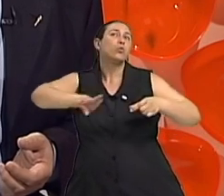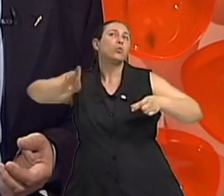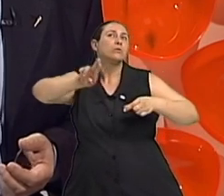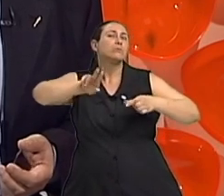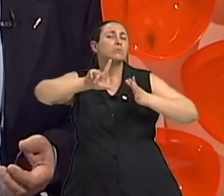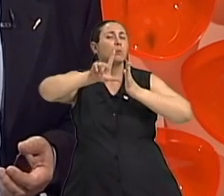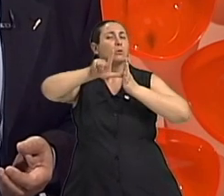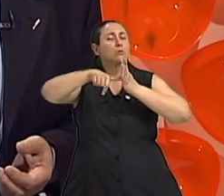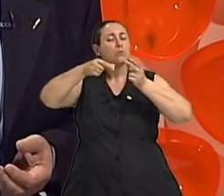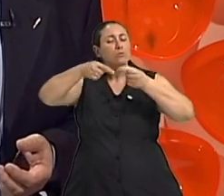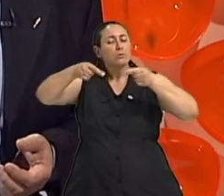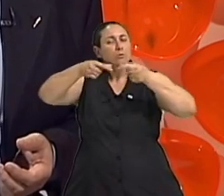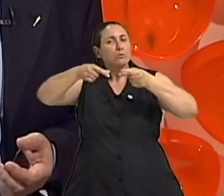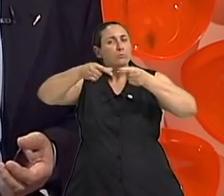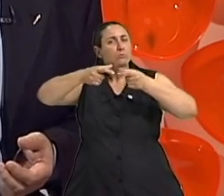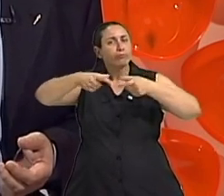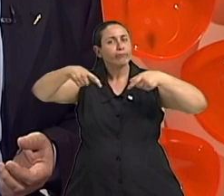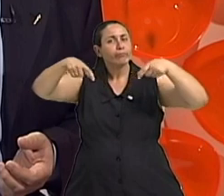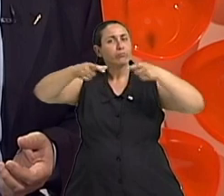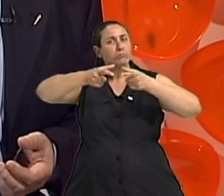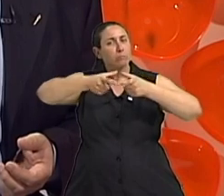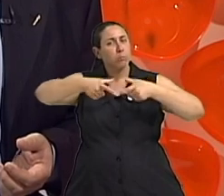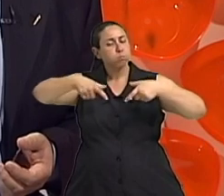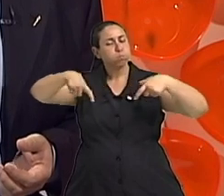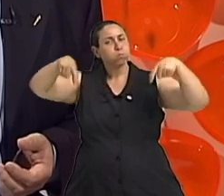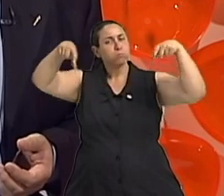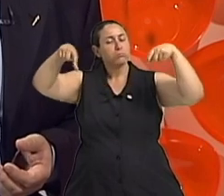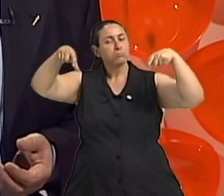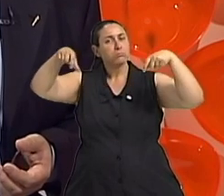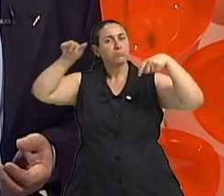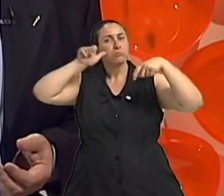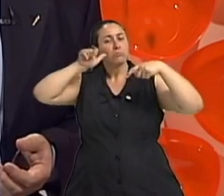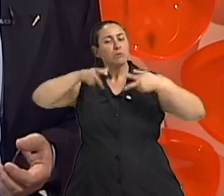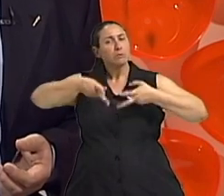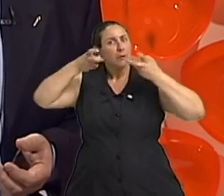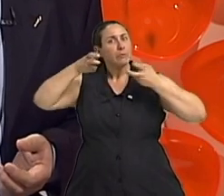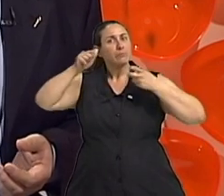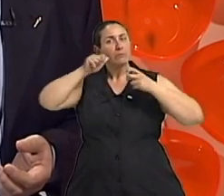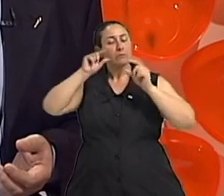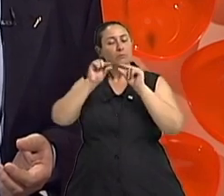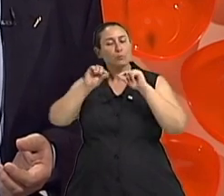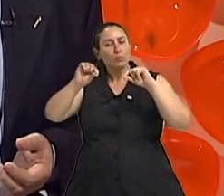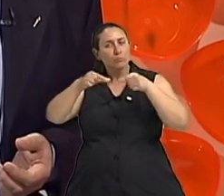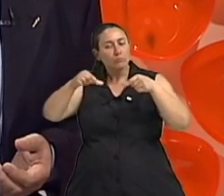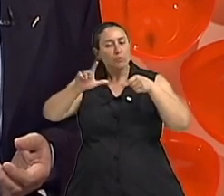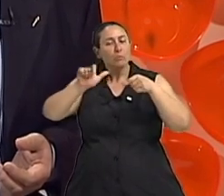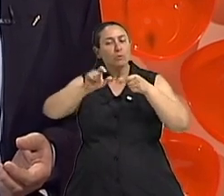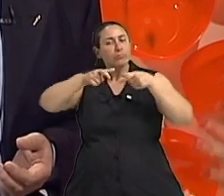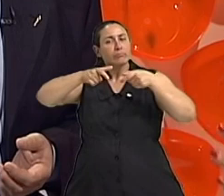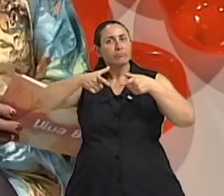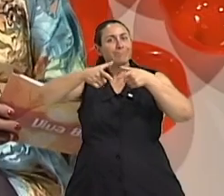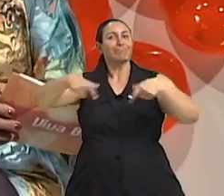passa a usar sistematicamente o carefree o problema evolui e ela passa a usar um absorvente maior